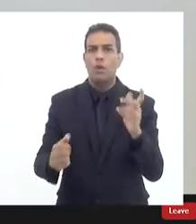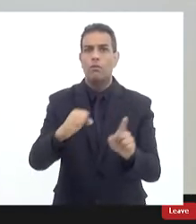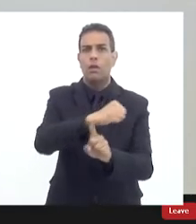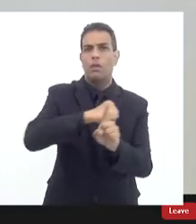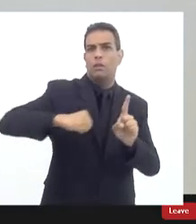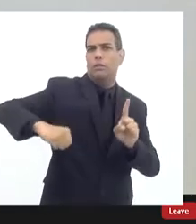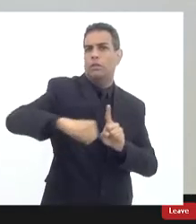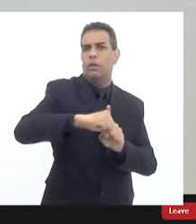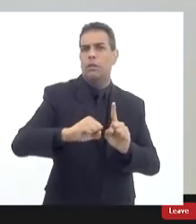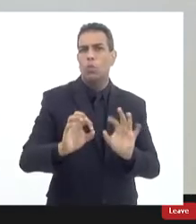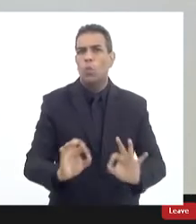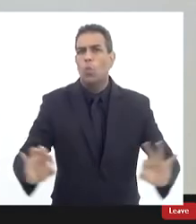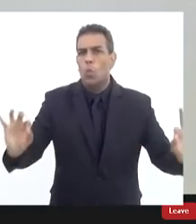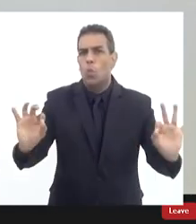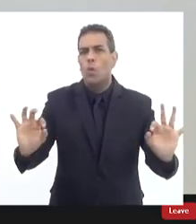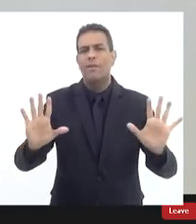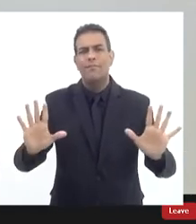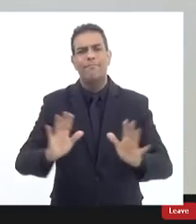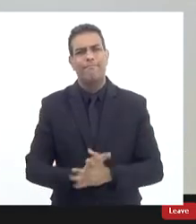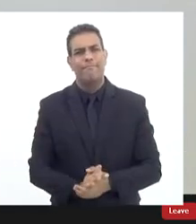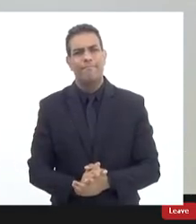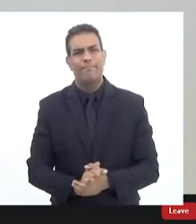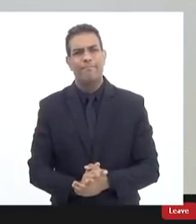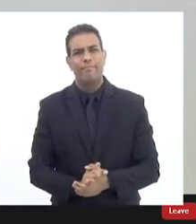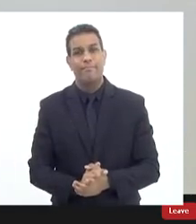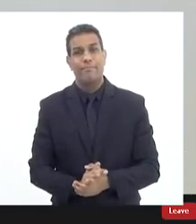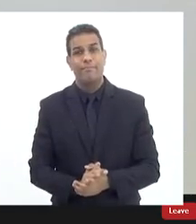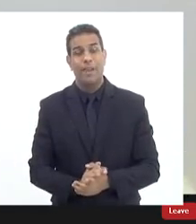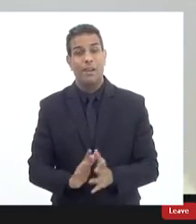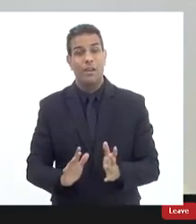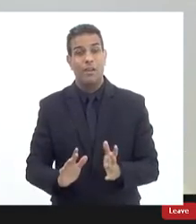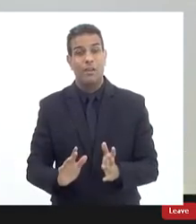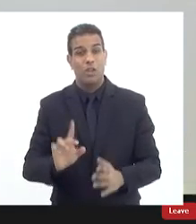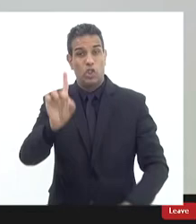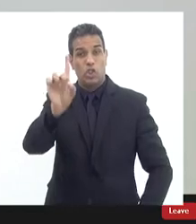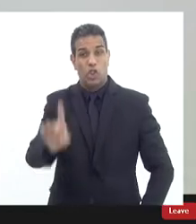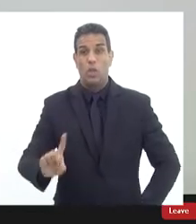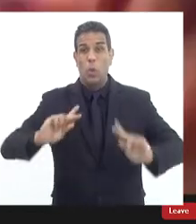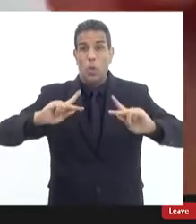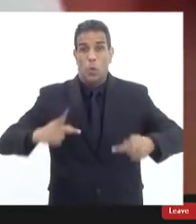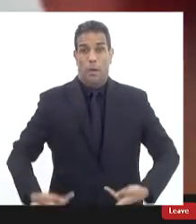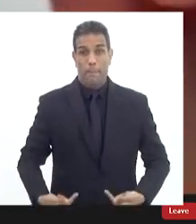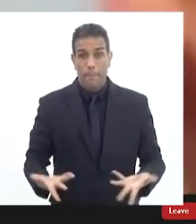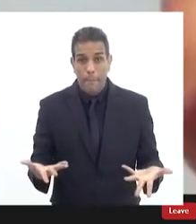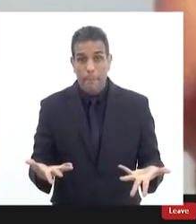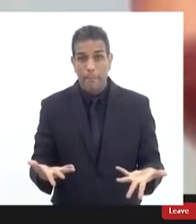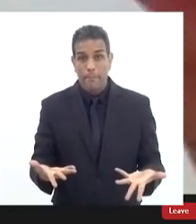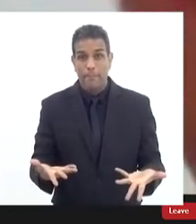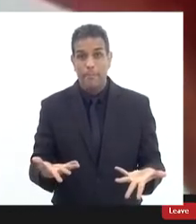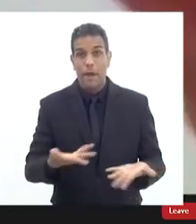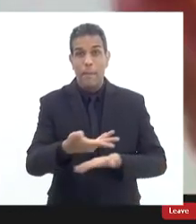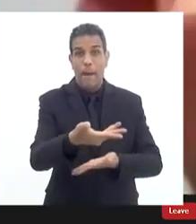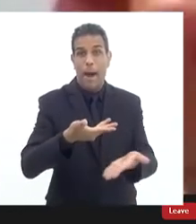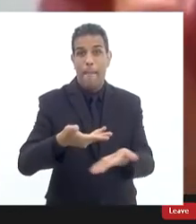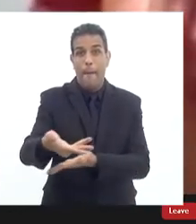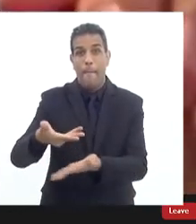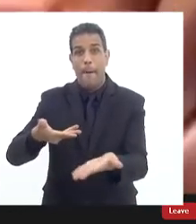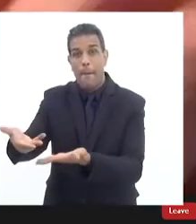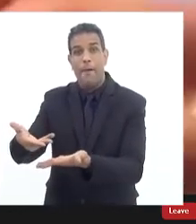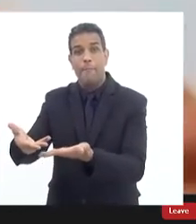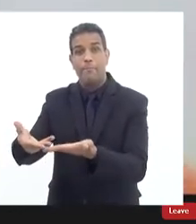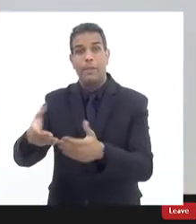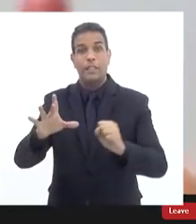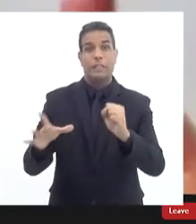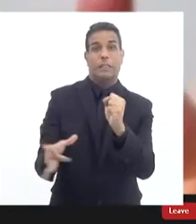nós entendemos também pelo núcleo de defesa dos direitos humanos que as instituições que atuam no sistema de segurança que atuam no sistema de